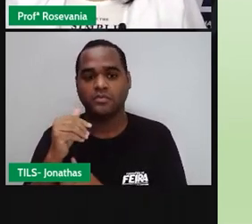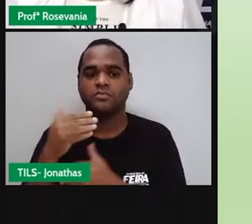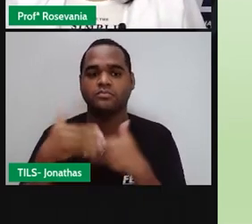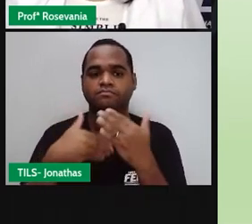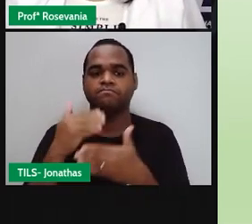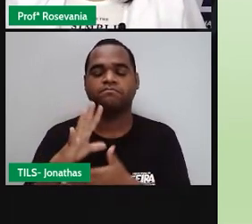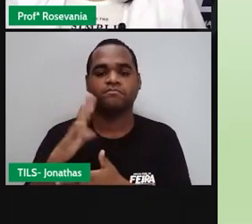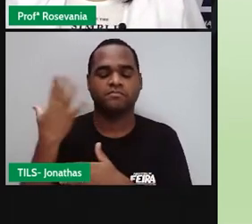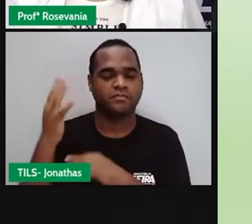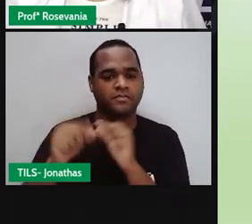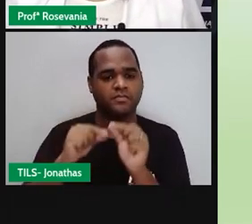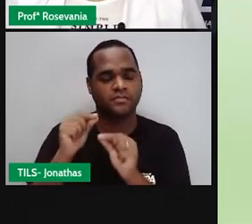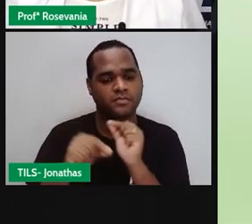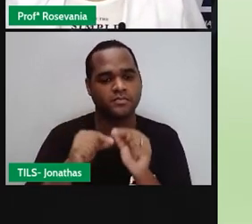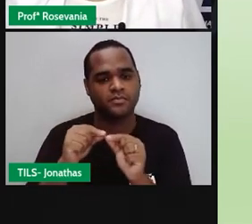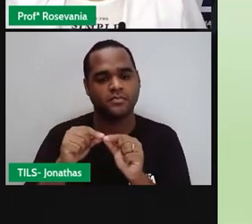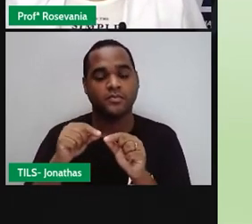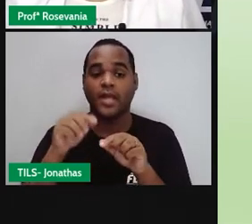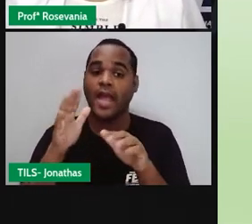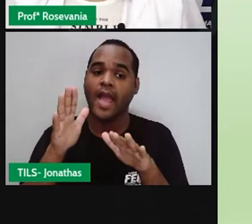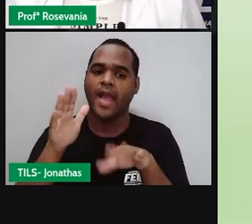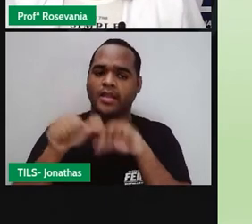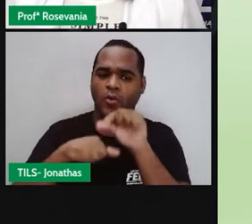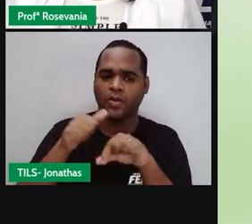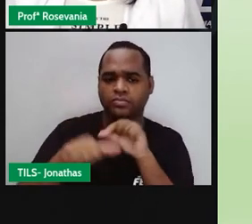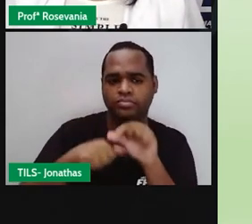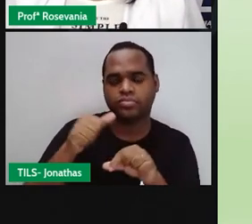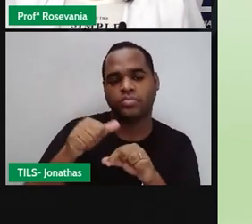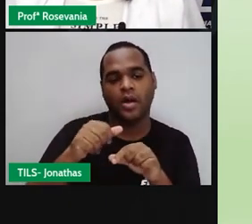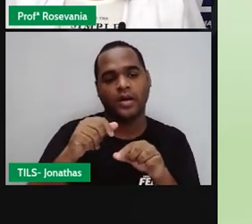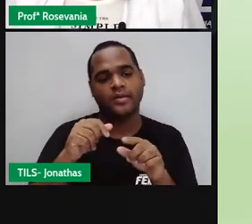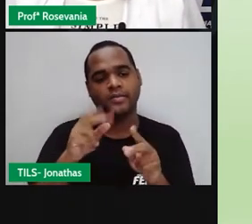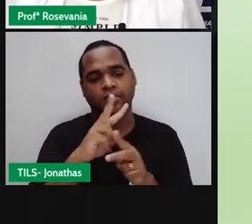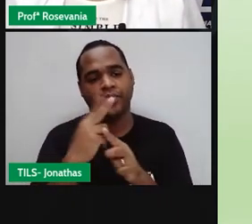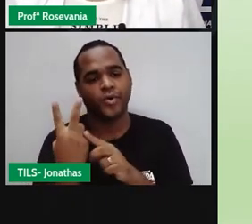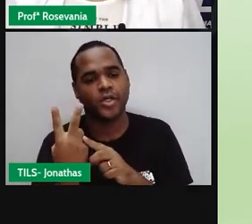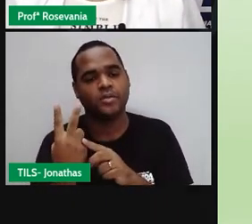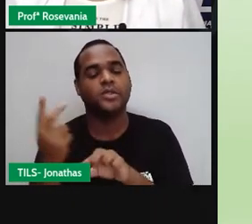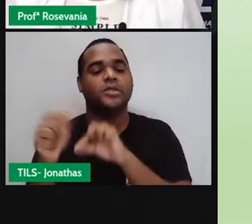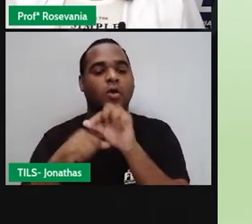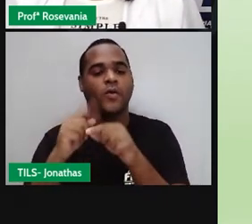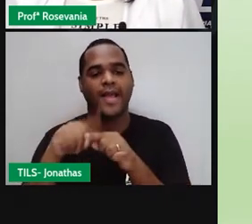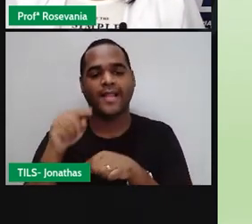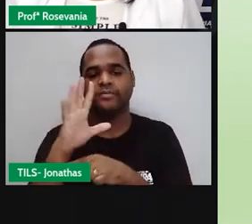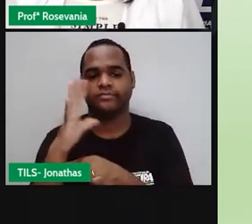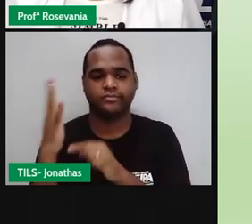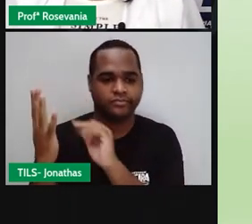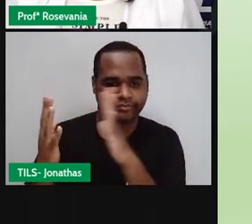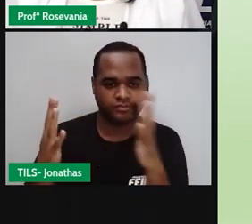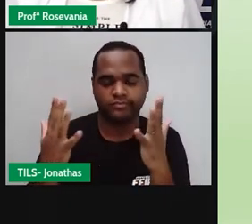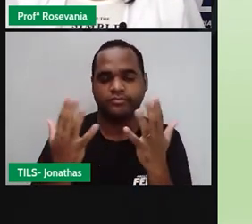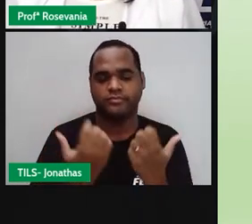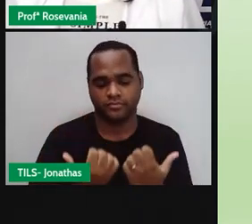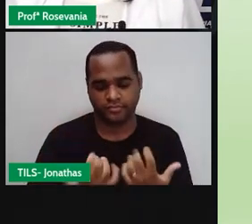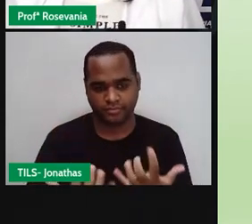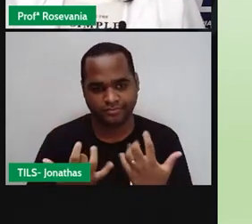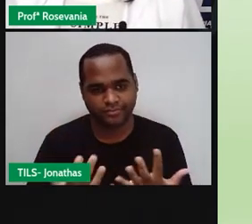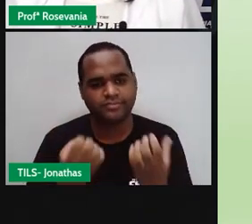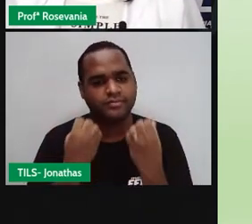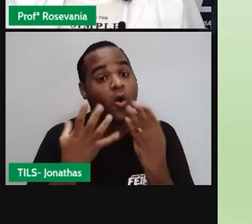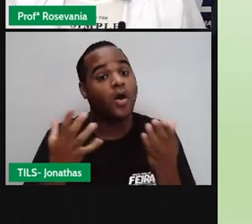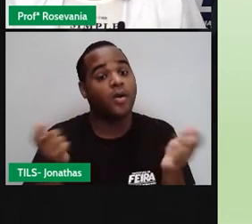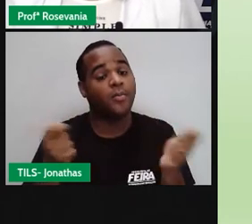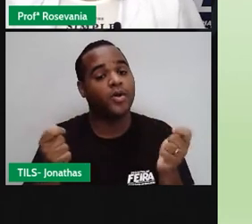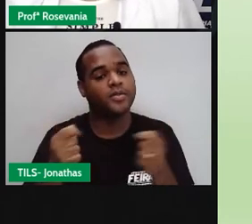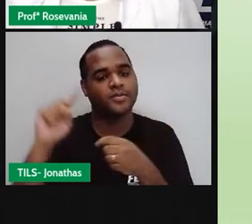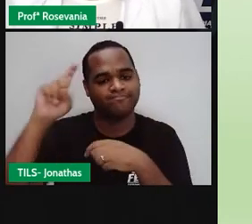gente tem essa variação e essa estabilidade? Por conta de que eu tenho a vegetação, que proporciona uma umidade um pouco maior ali para o espaço. Então,